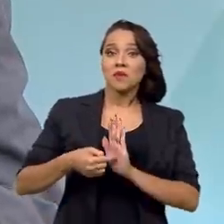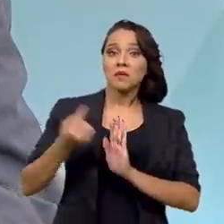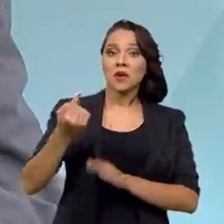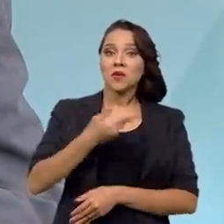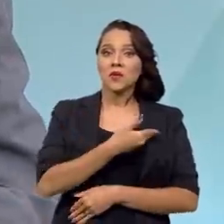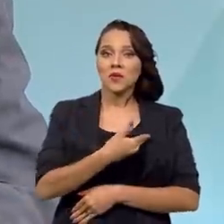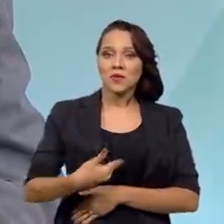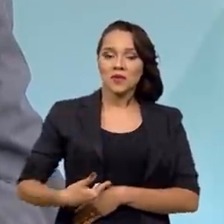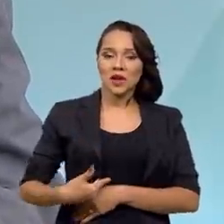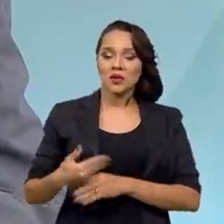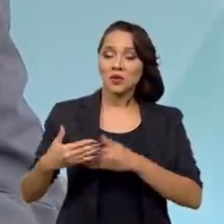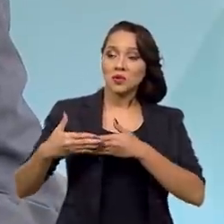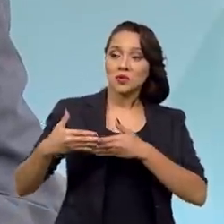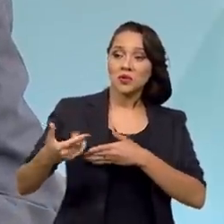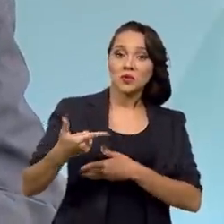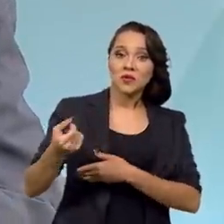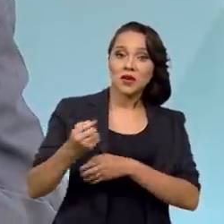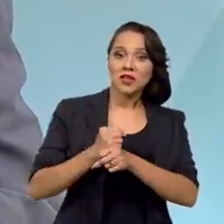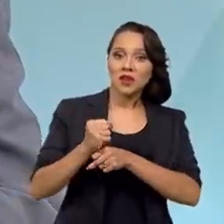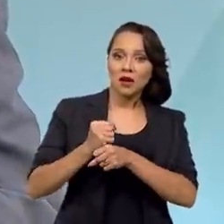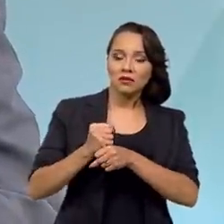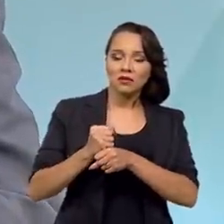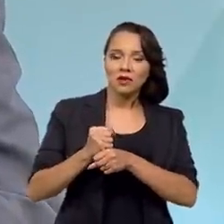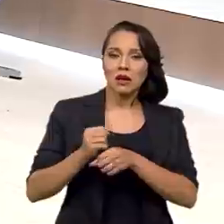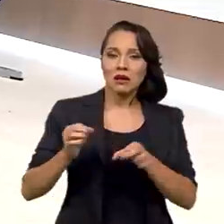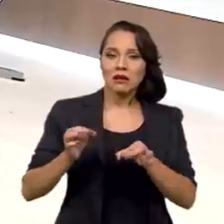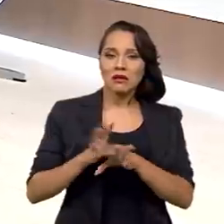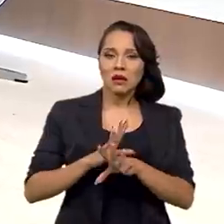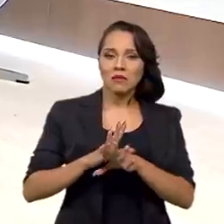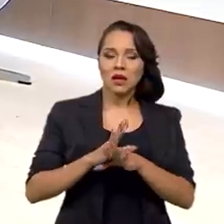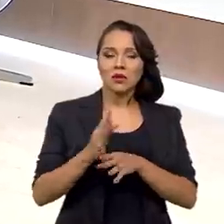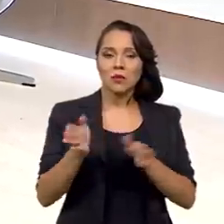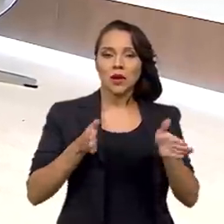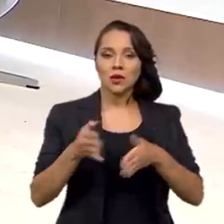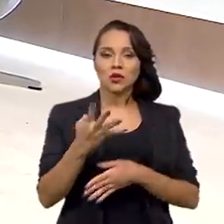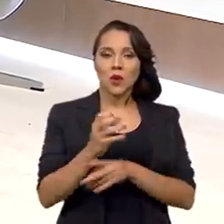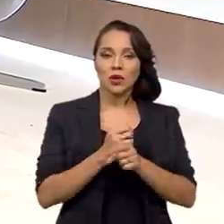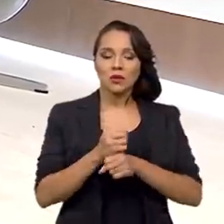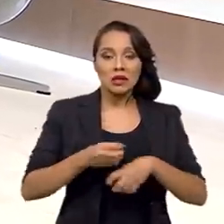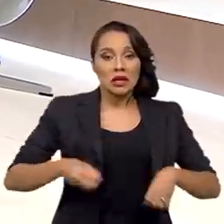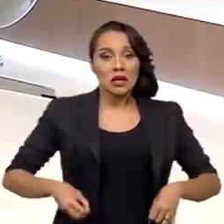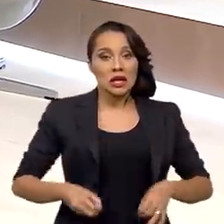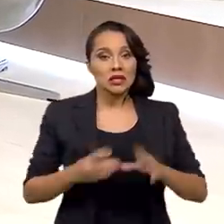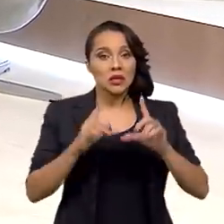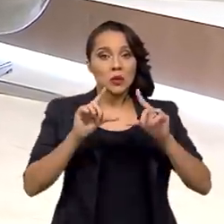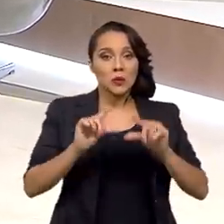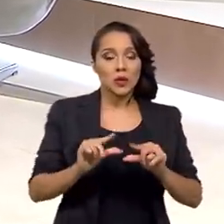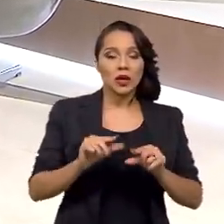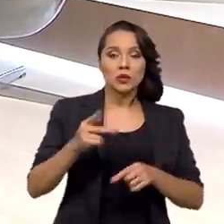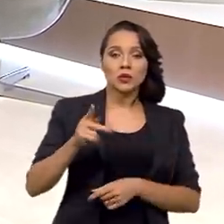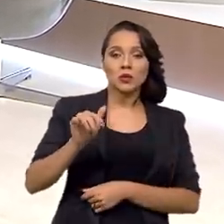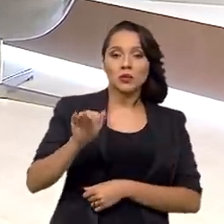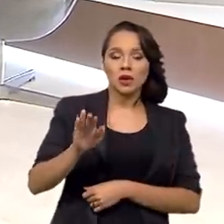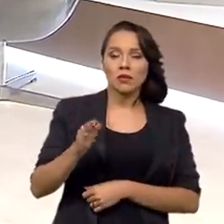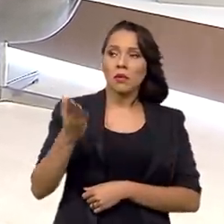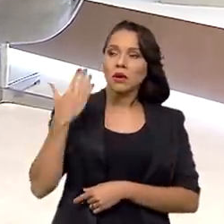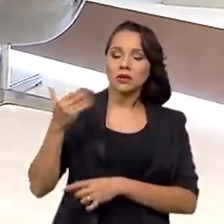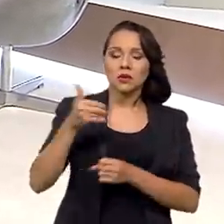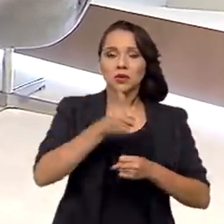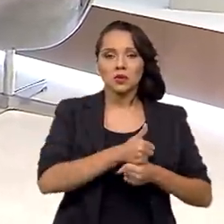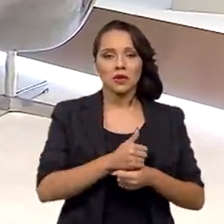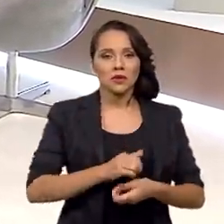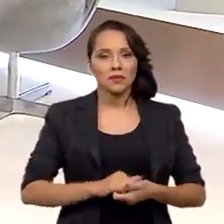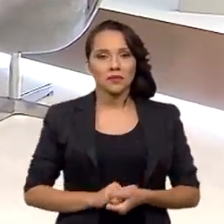governo, nos últimos 20 anos, que termina seu ciclo de 4 anos, gastando menos em relação ao PIB do que quando assumiu.